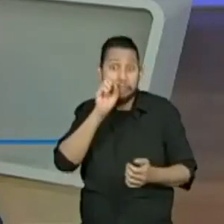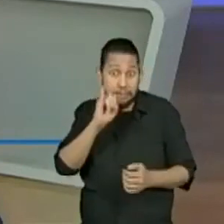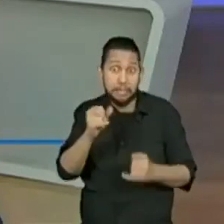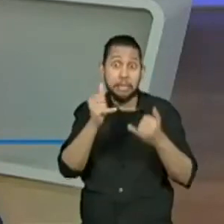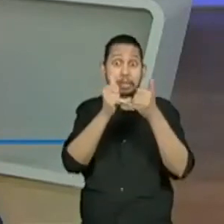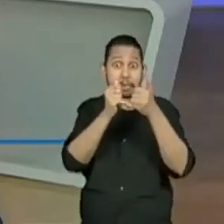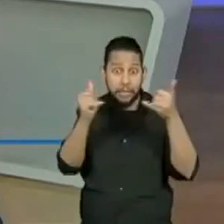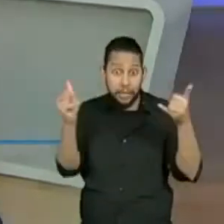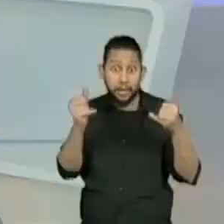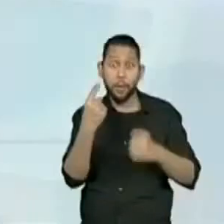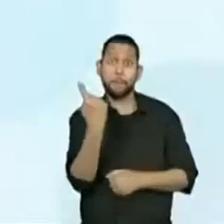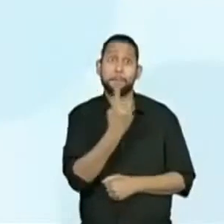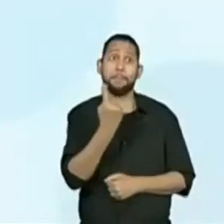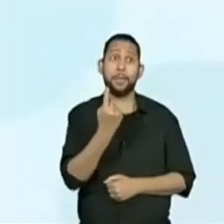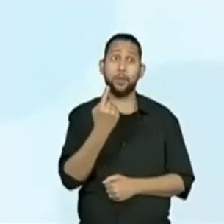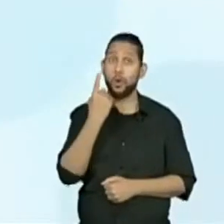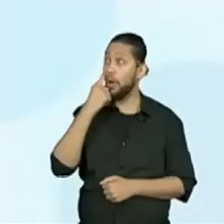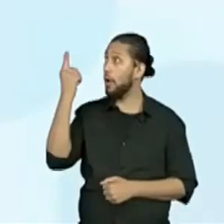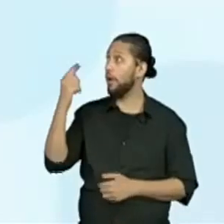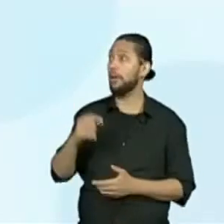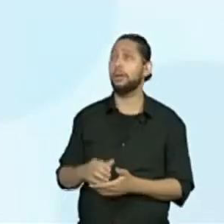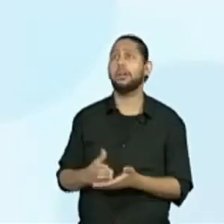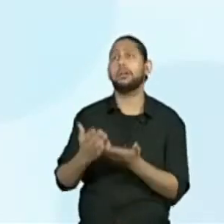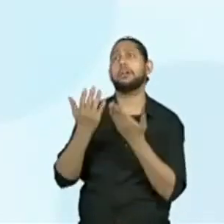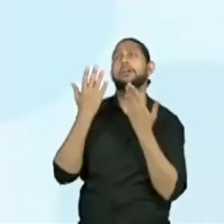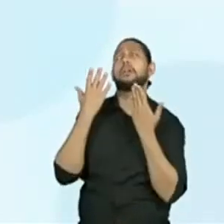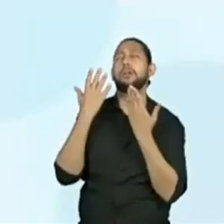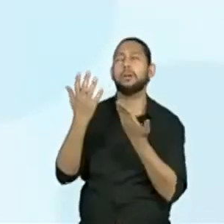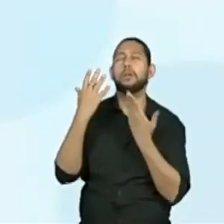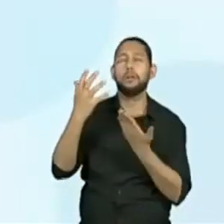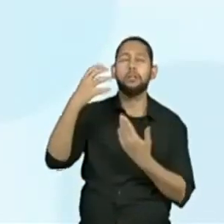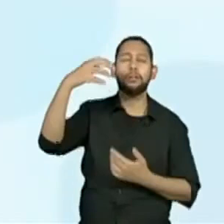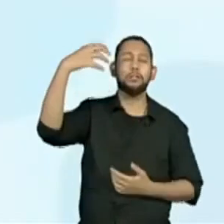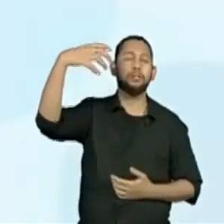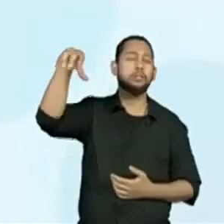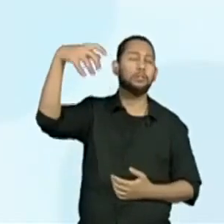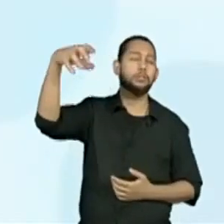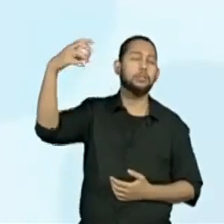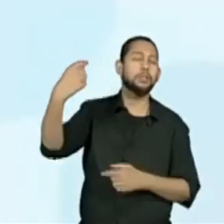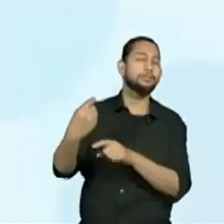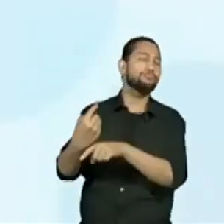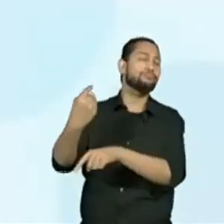o verso de abertura. Ó, sino da minha aldeia.